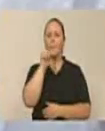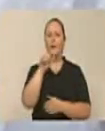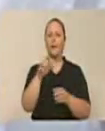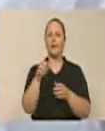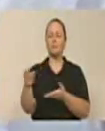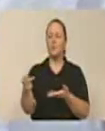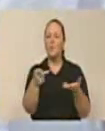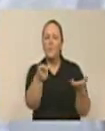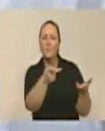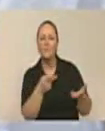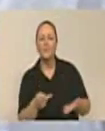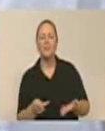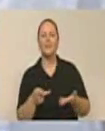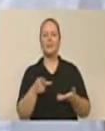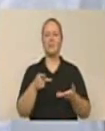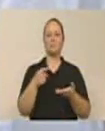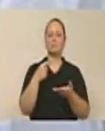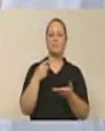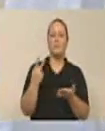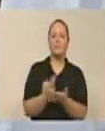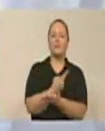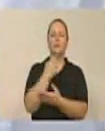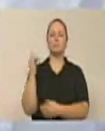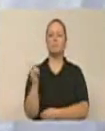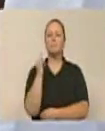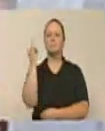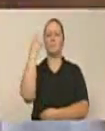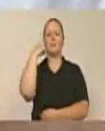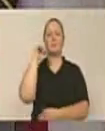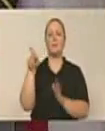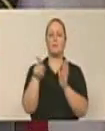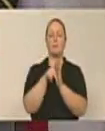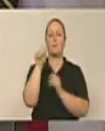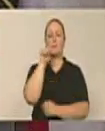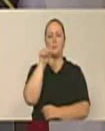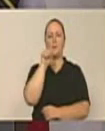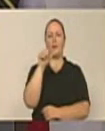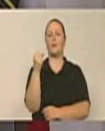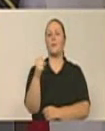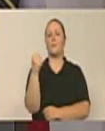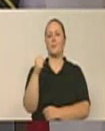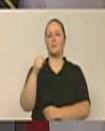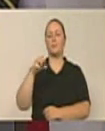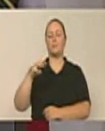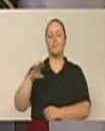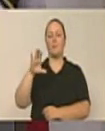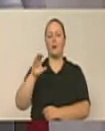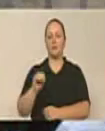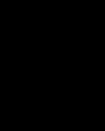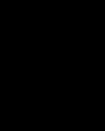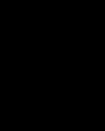esse evento importante, no Dia Internacional da Mulher, às 14h30, na Paróquia Santa Cruz, na Velha Central. Obrigado.